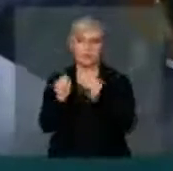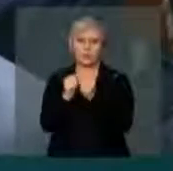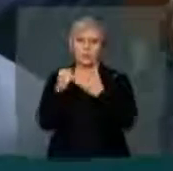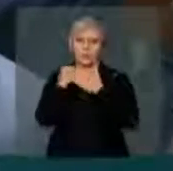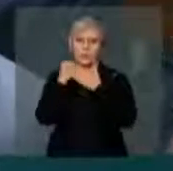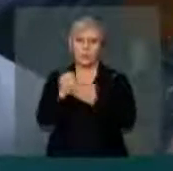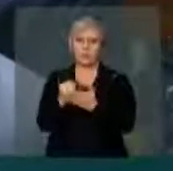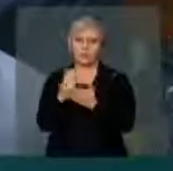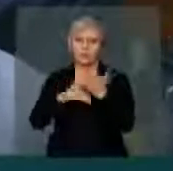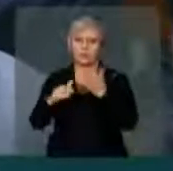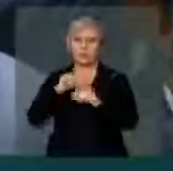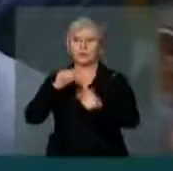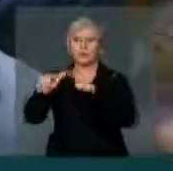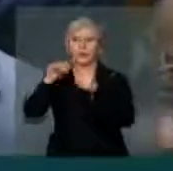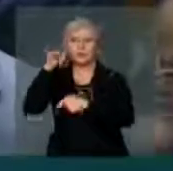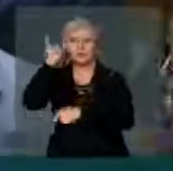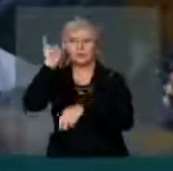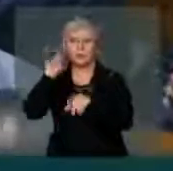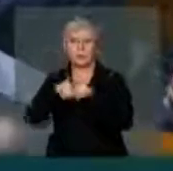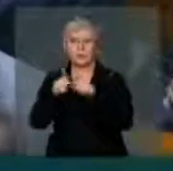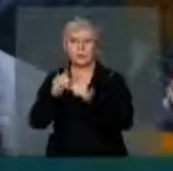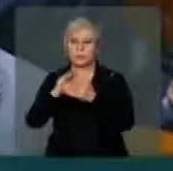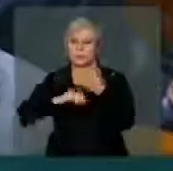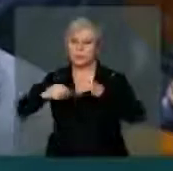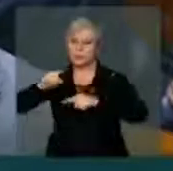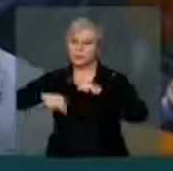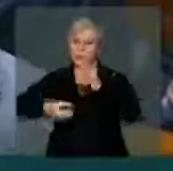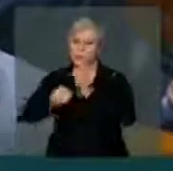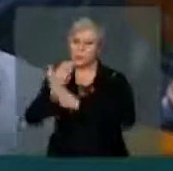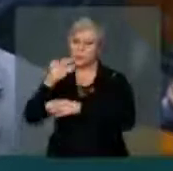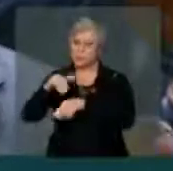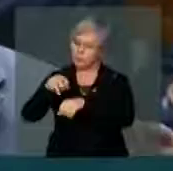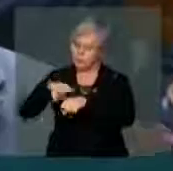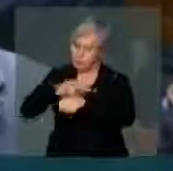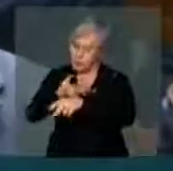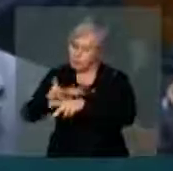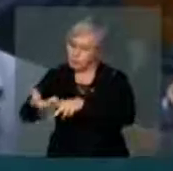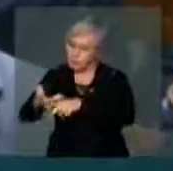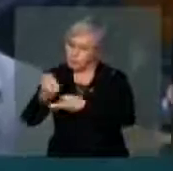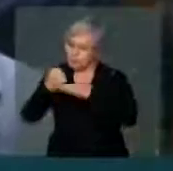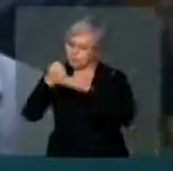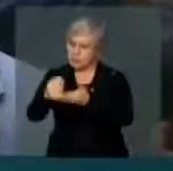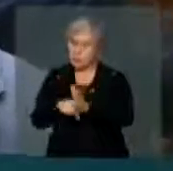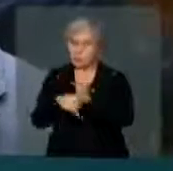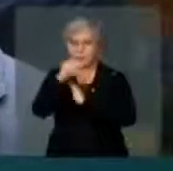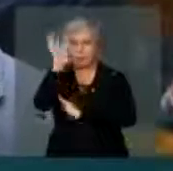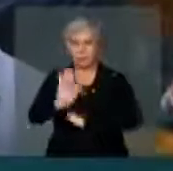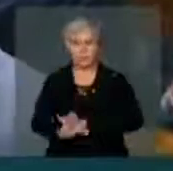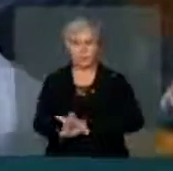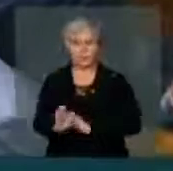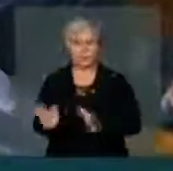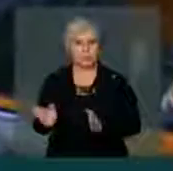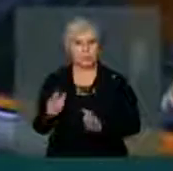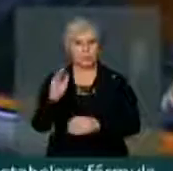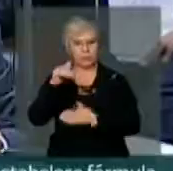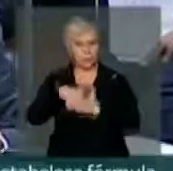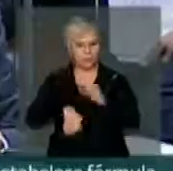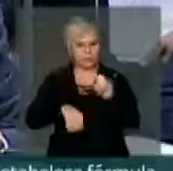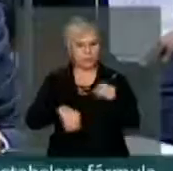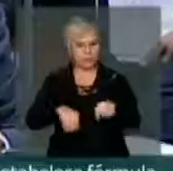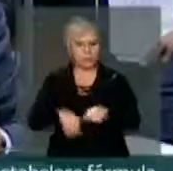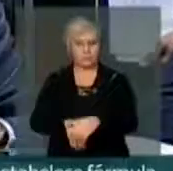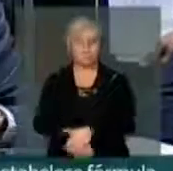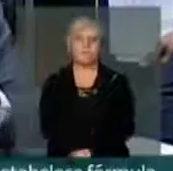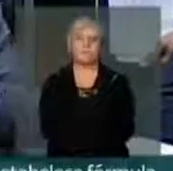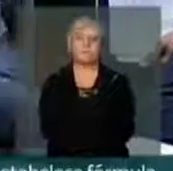todos os trabalhadores rurais e daqueles que produzem no campo e estão segurando o Brasil nessa crise criada pelo governo e pelo PT. Presidente,